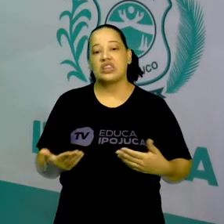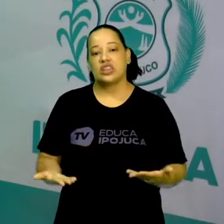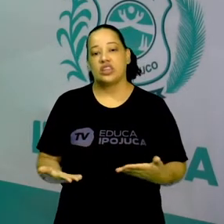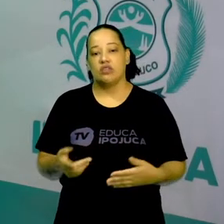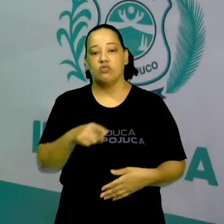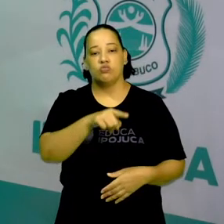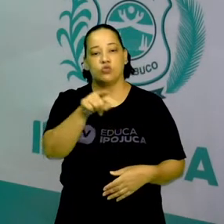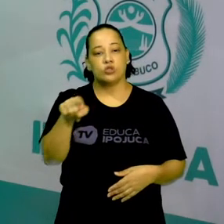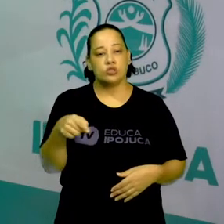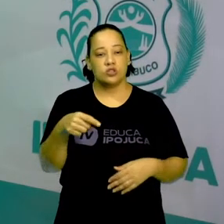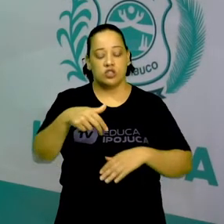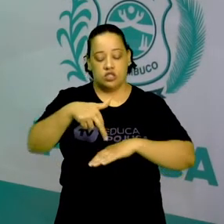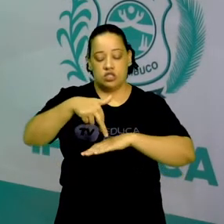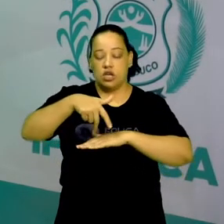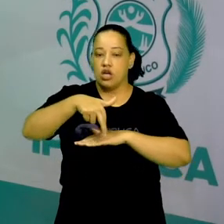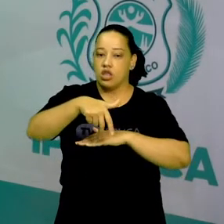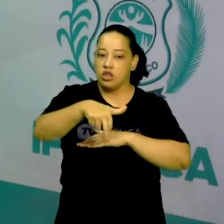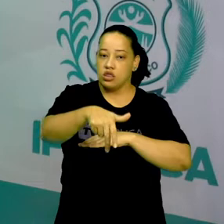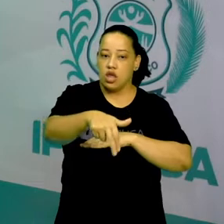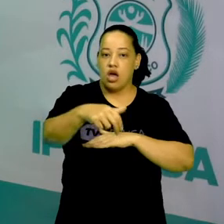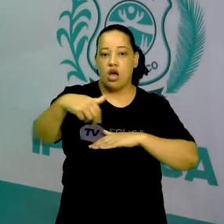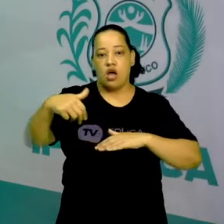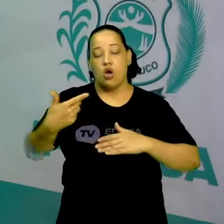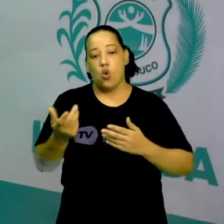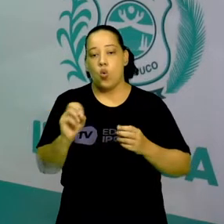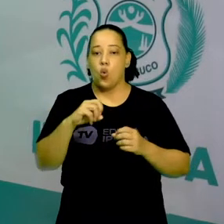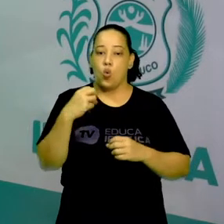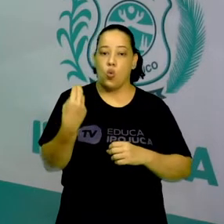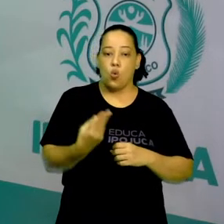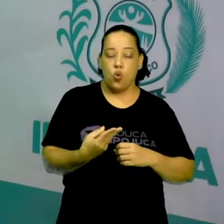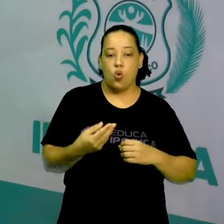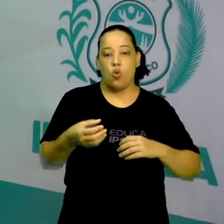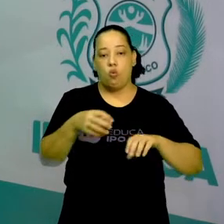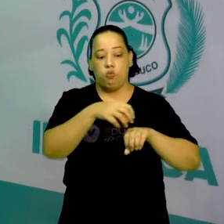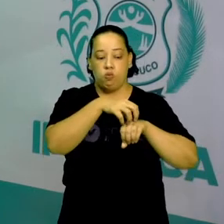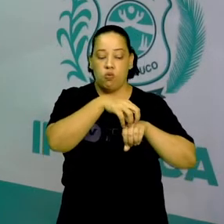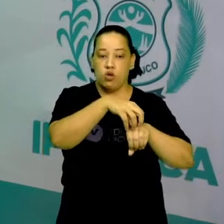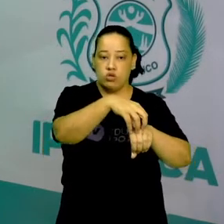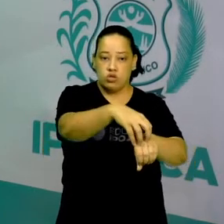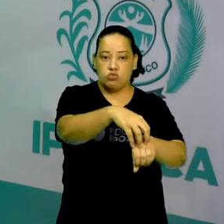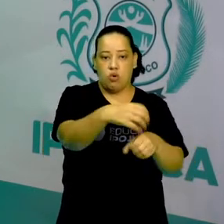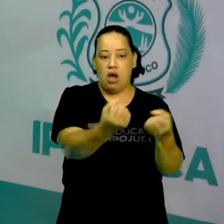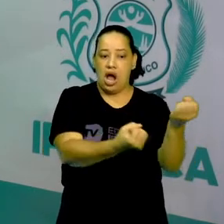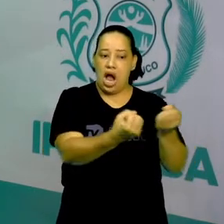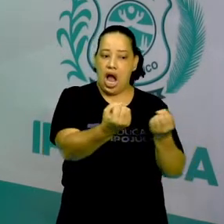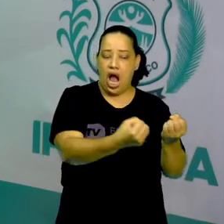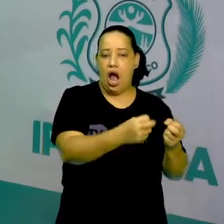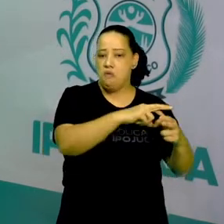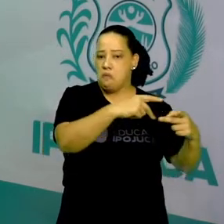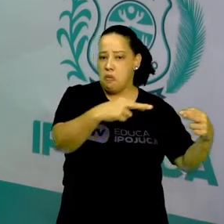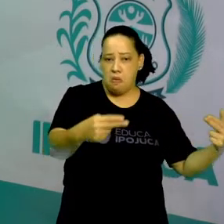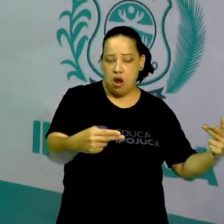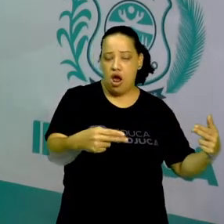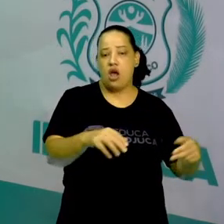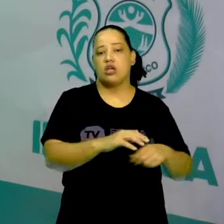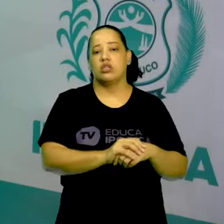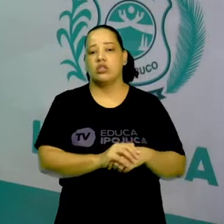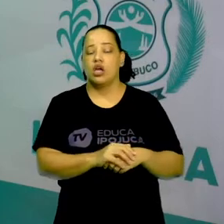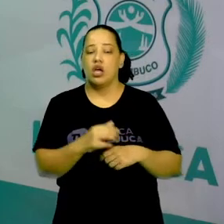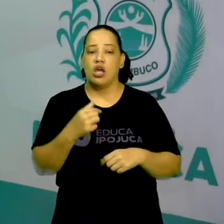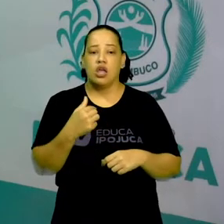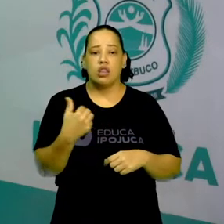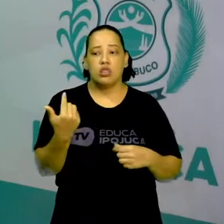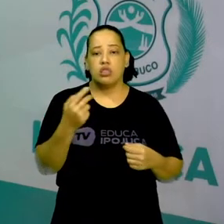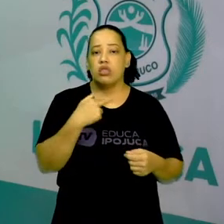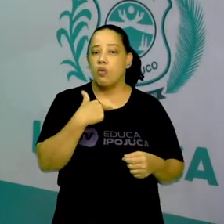Quando andarmos em um meio de transporte, seja ele qual for, não devemos colocar